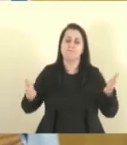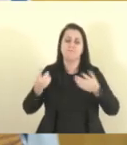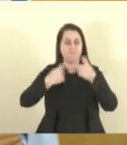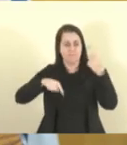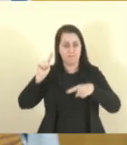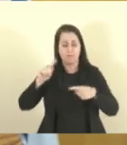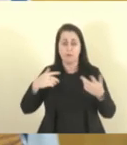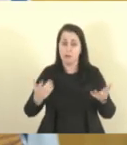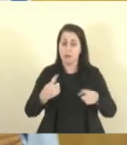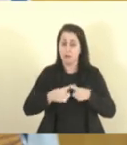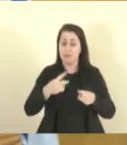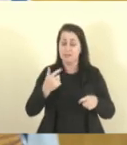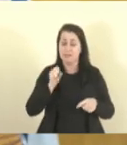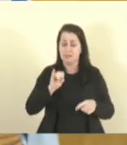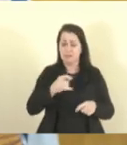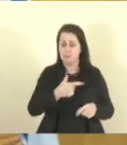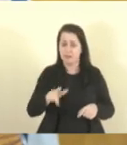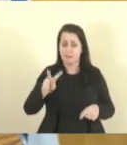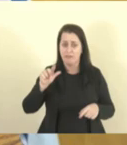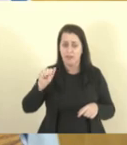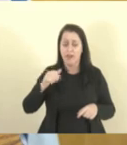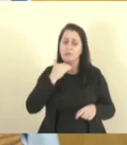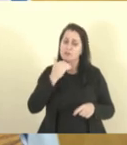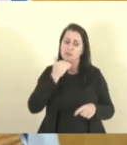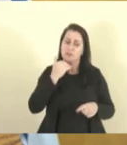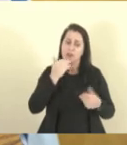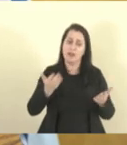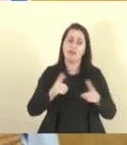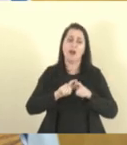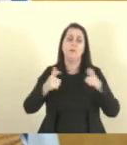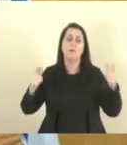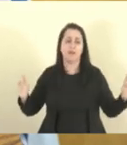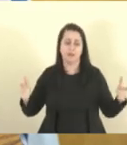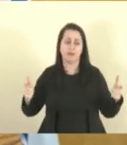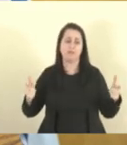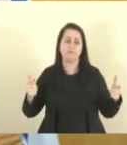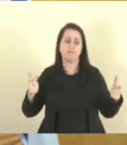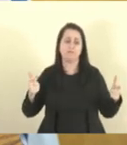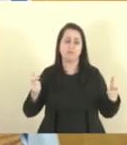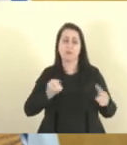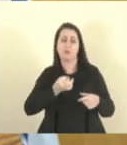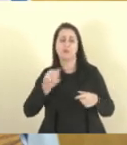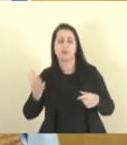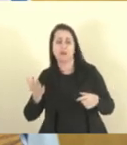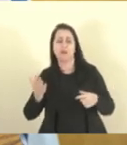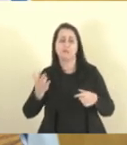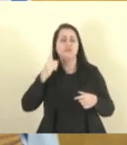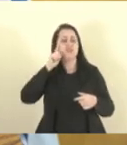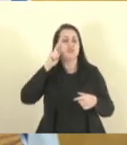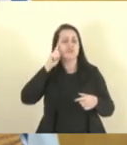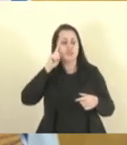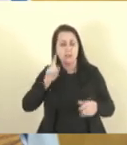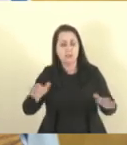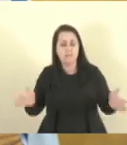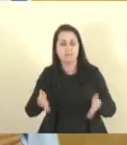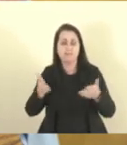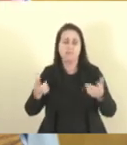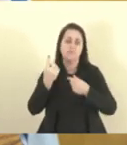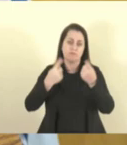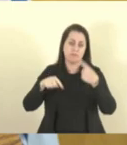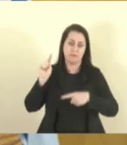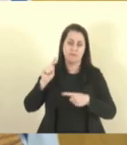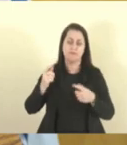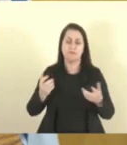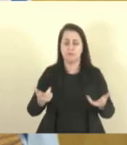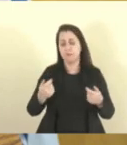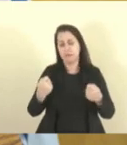se não tiverem as vagas, não adianta aumentar o número de datas para promover, se não tivermos